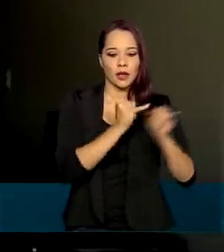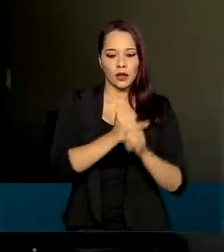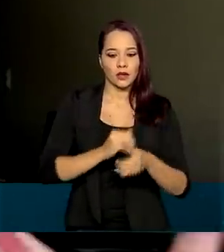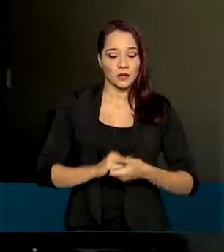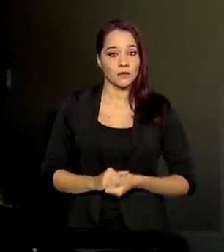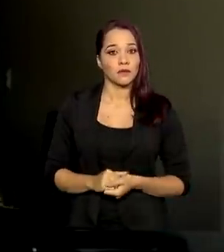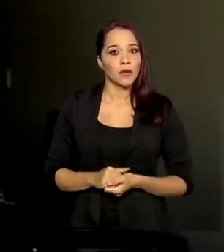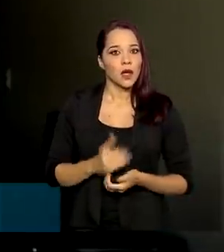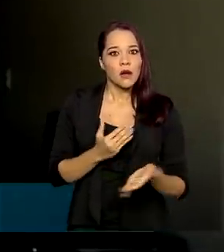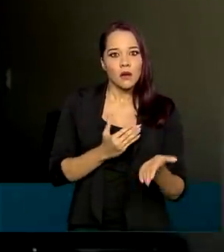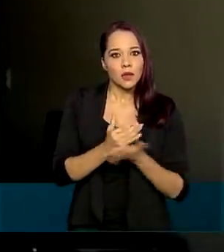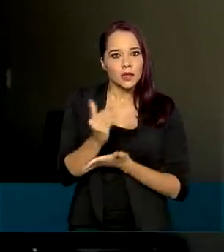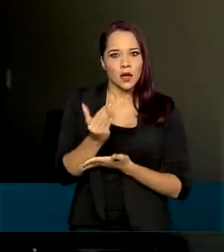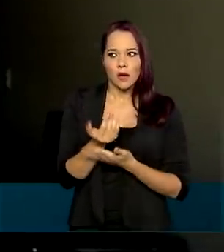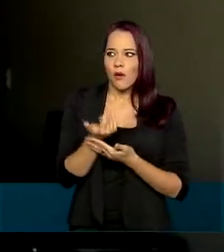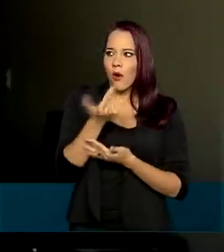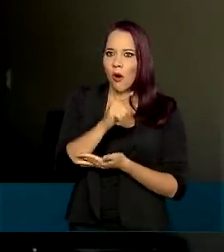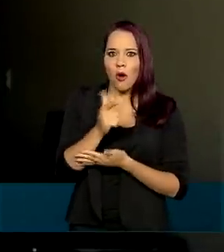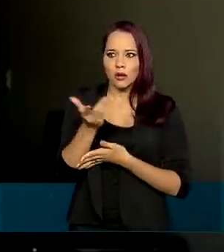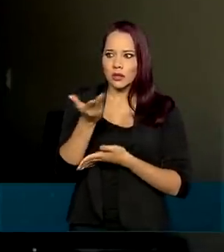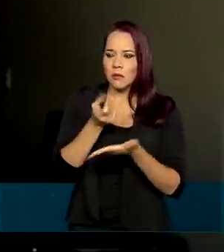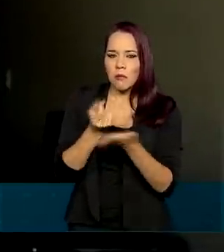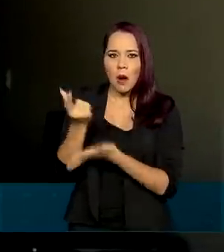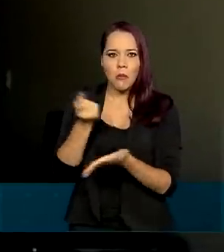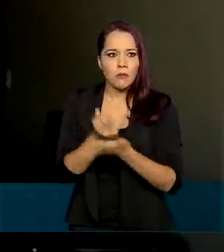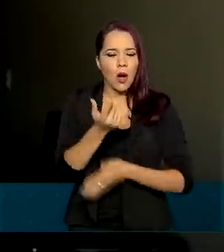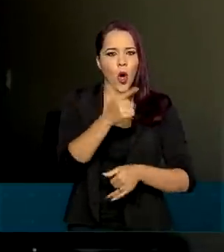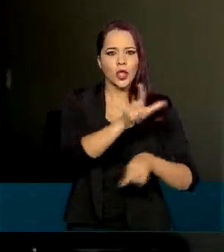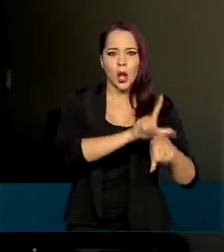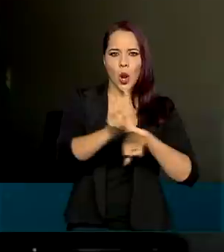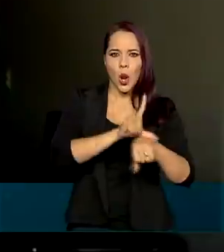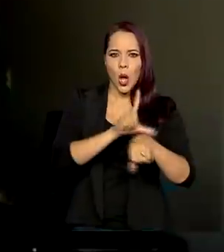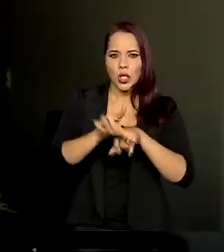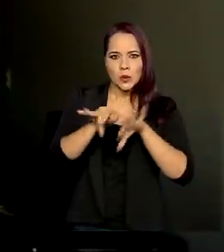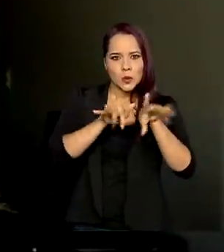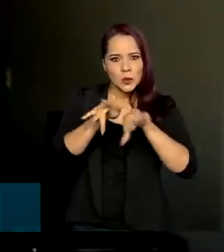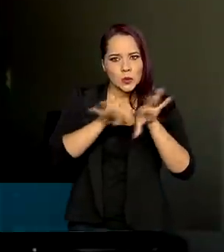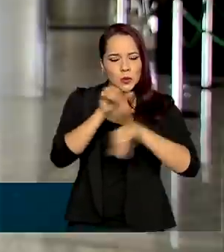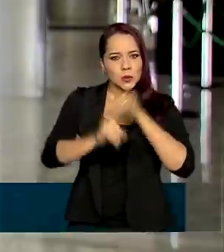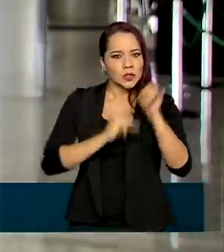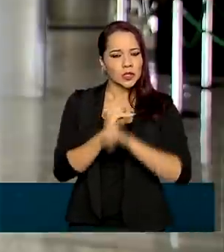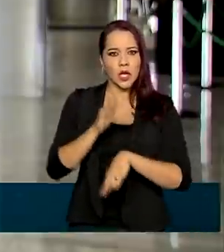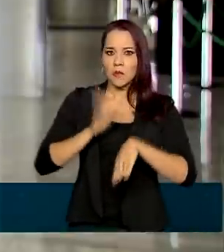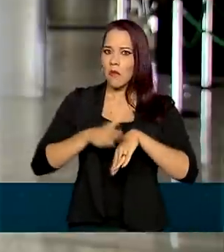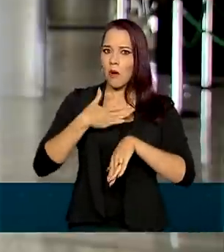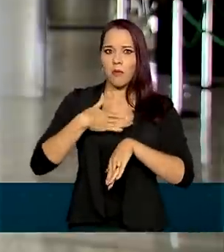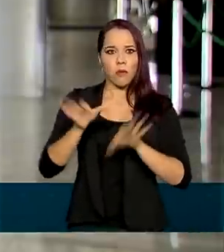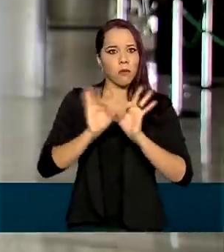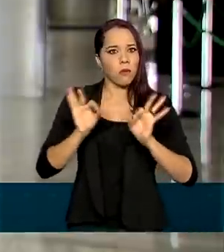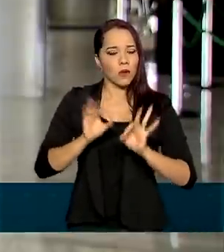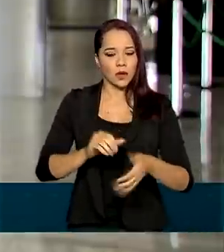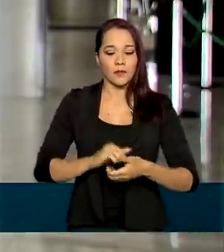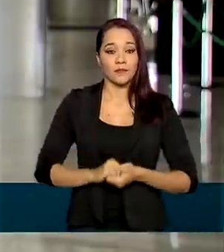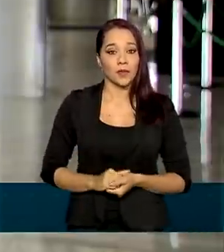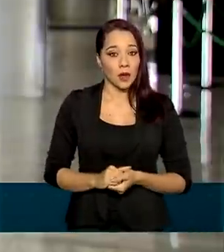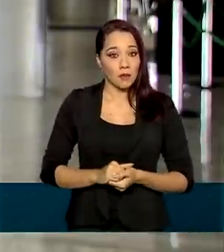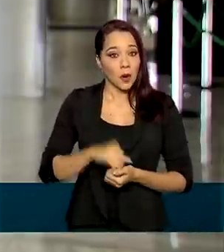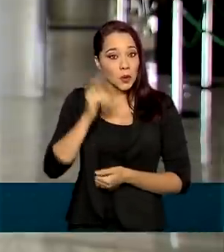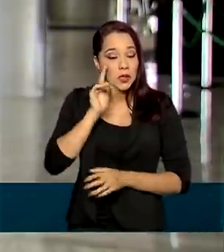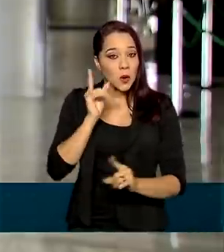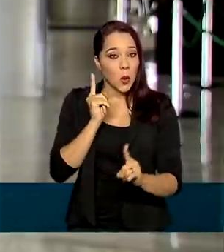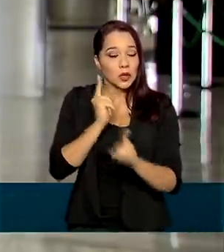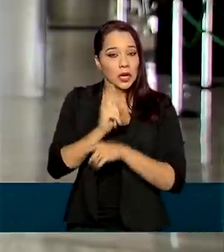a fazer outras transações em outras lojas virtuais que não foi eu. Na busca por solucionar